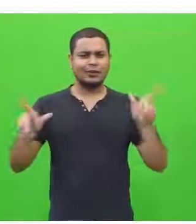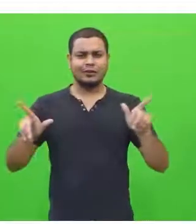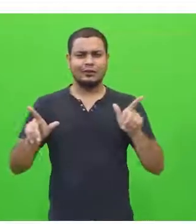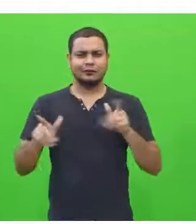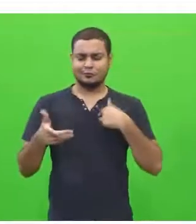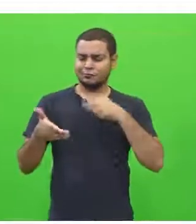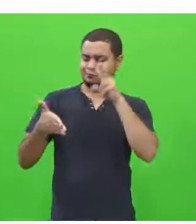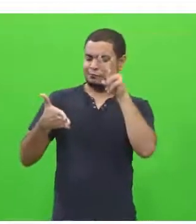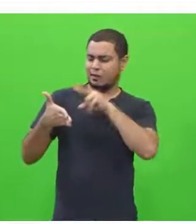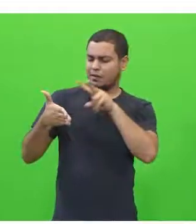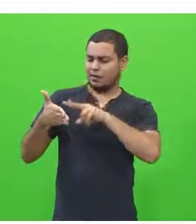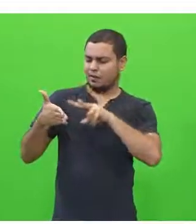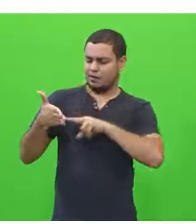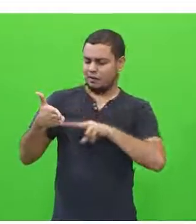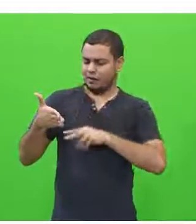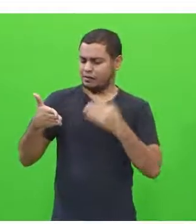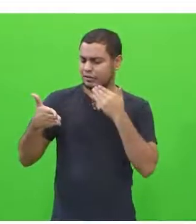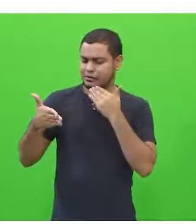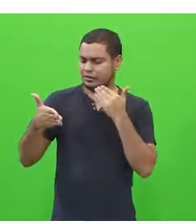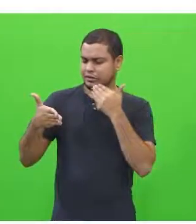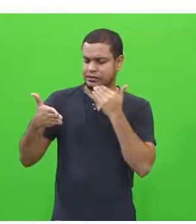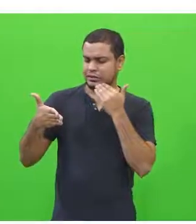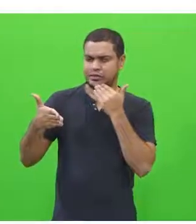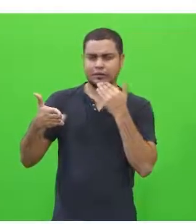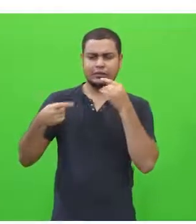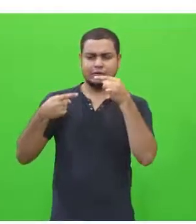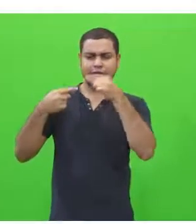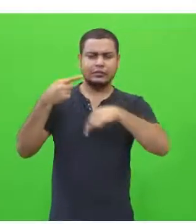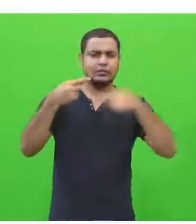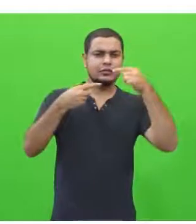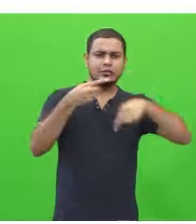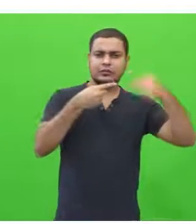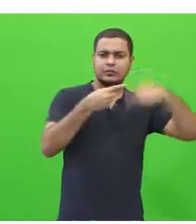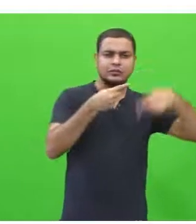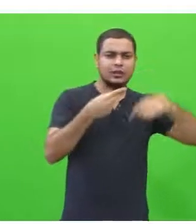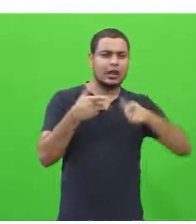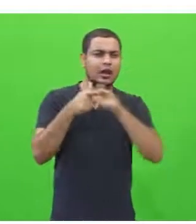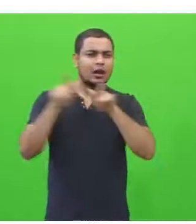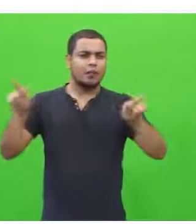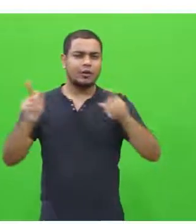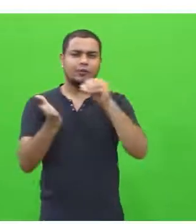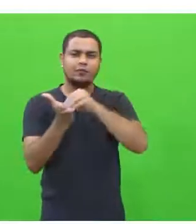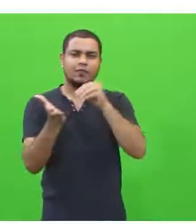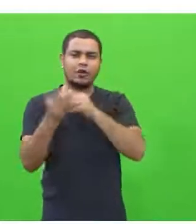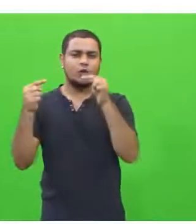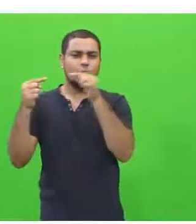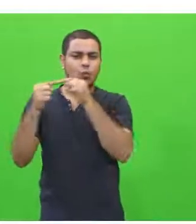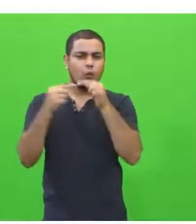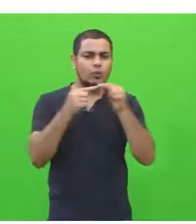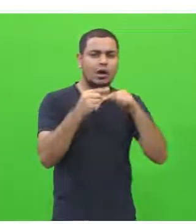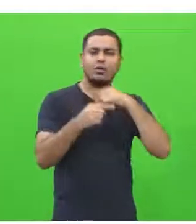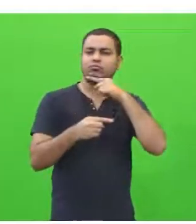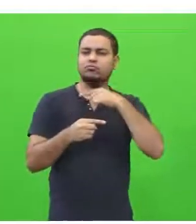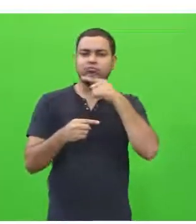acabei de fazer, que há uma série de desvios gramaticais que comprometem a competência 1.